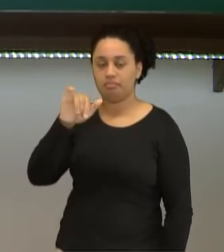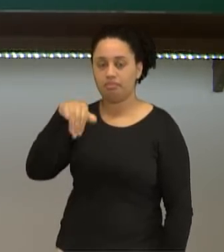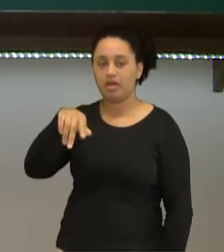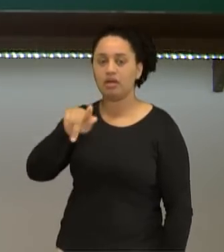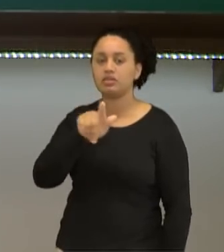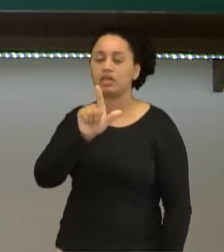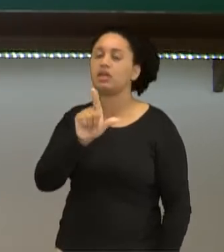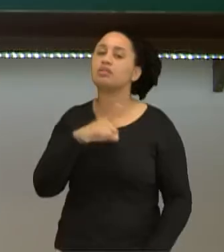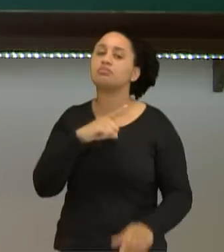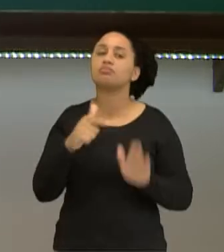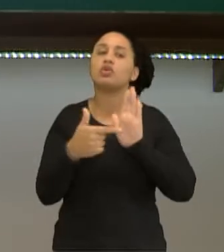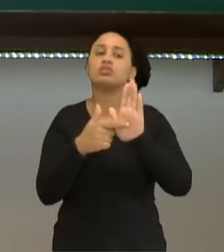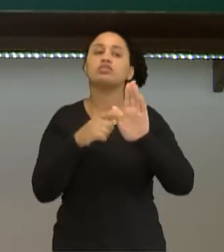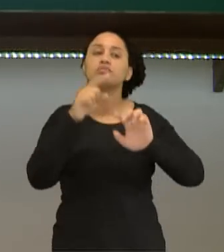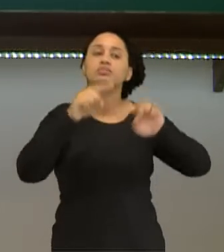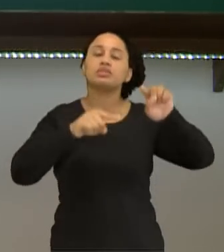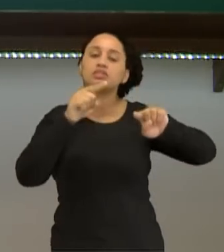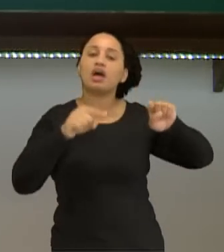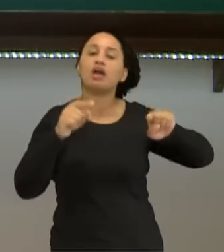esse processo ocorre.